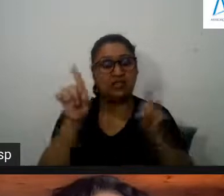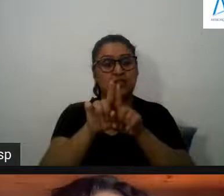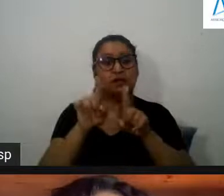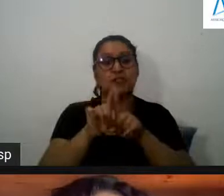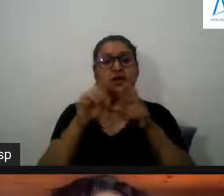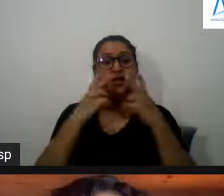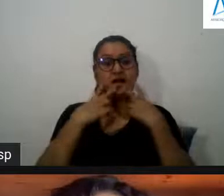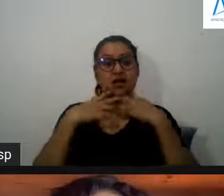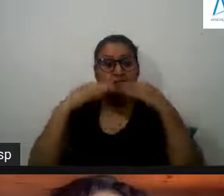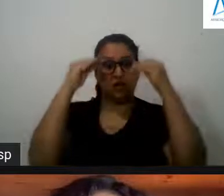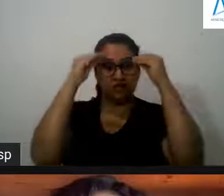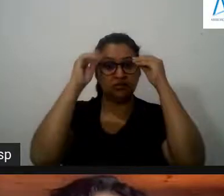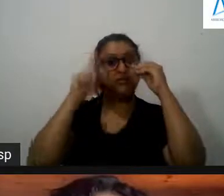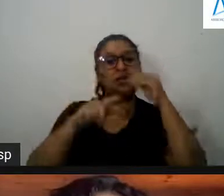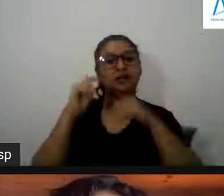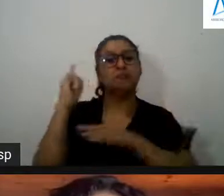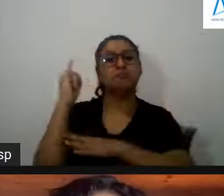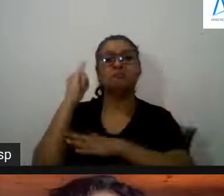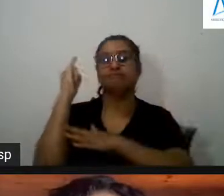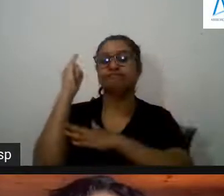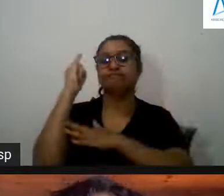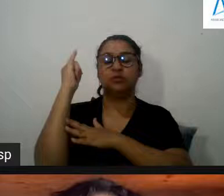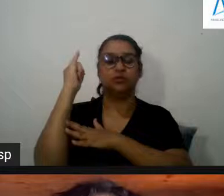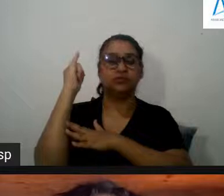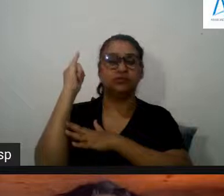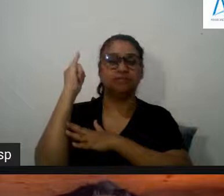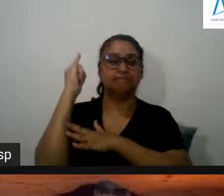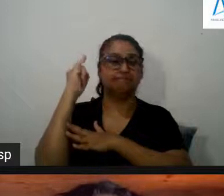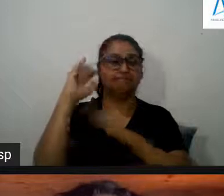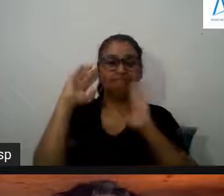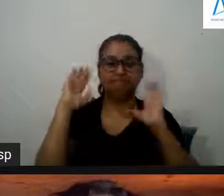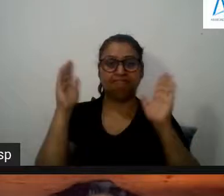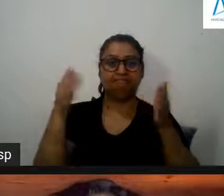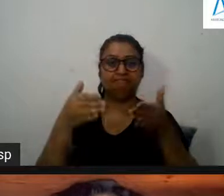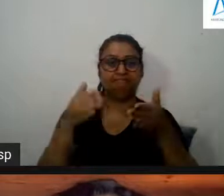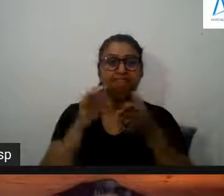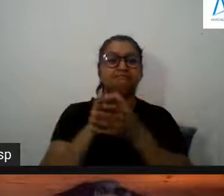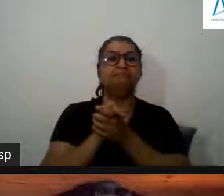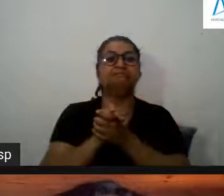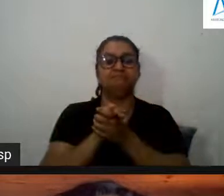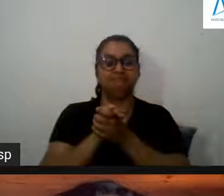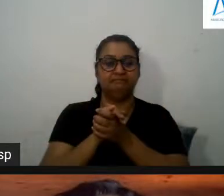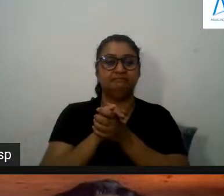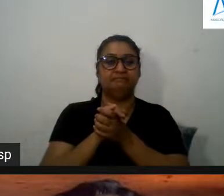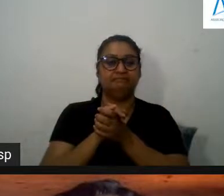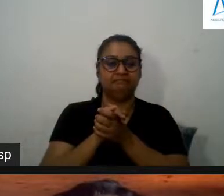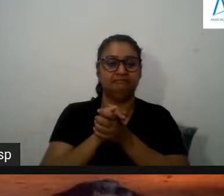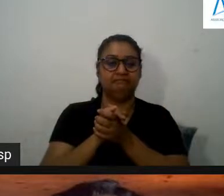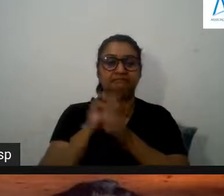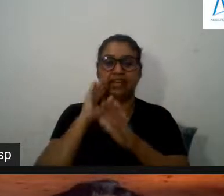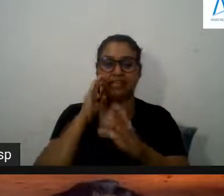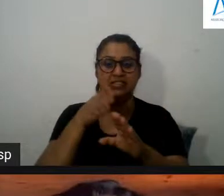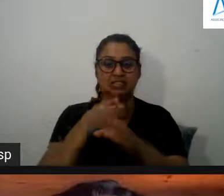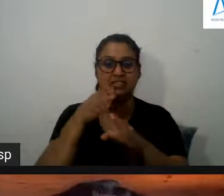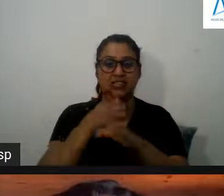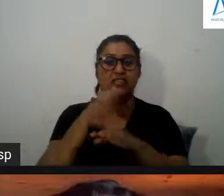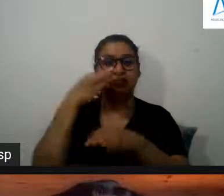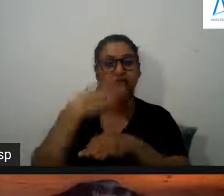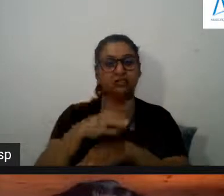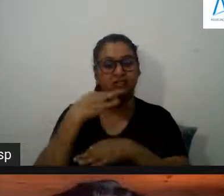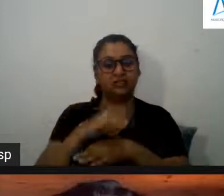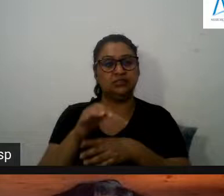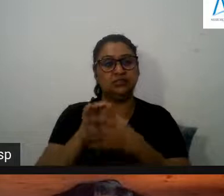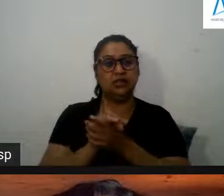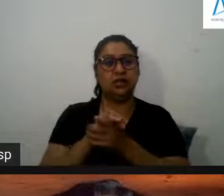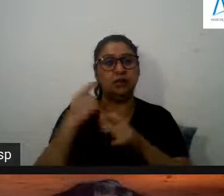é fundamental é é o elemento verdadeiramente central e desse ponto de vista aquilo que eu ia